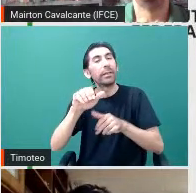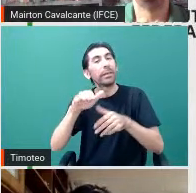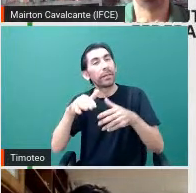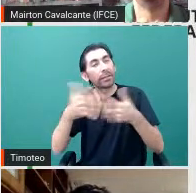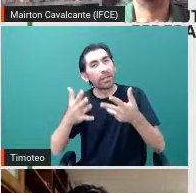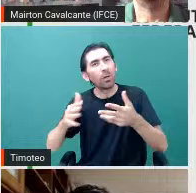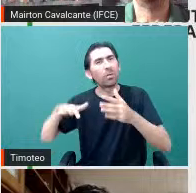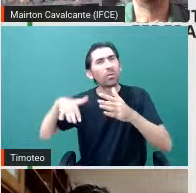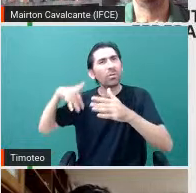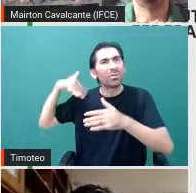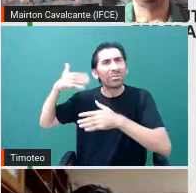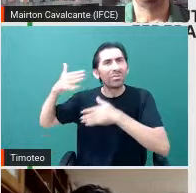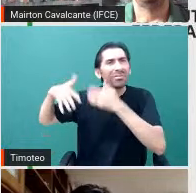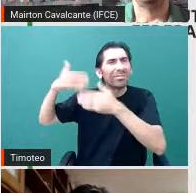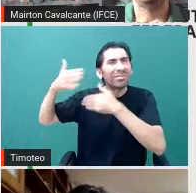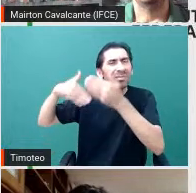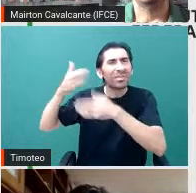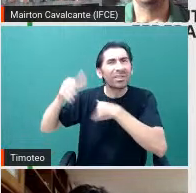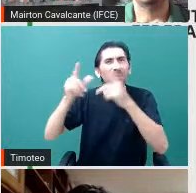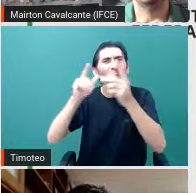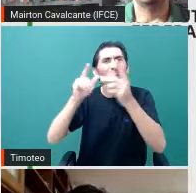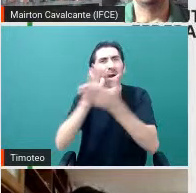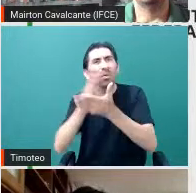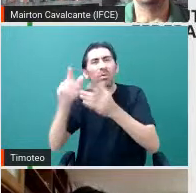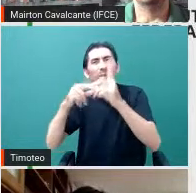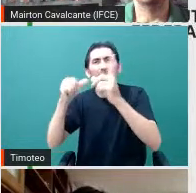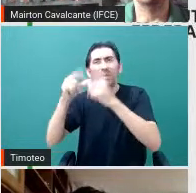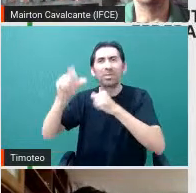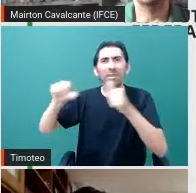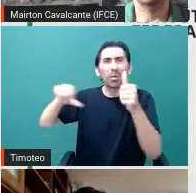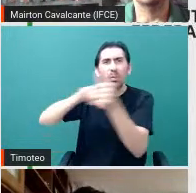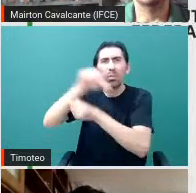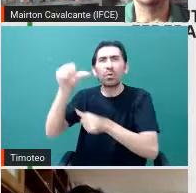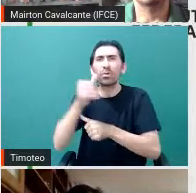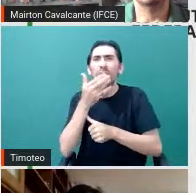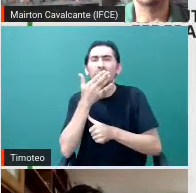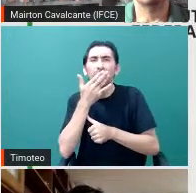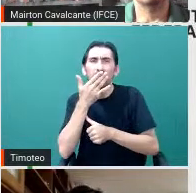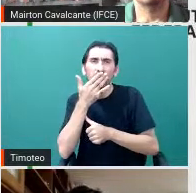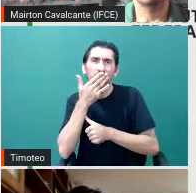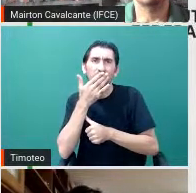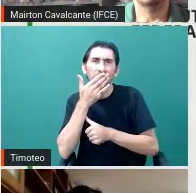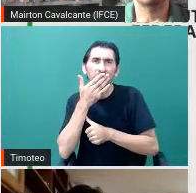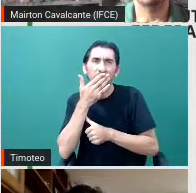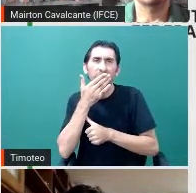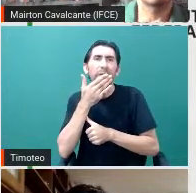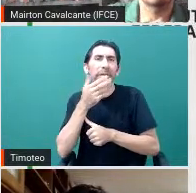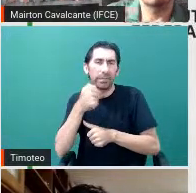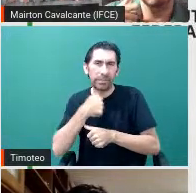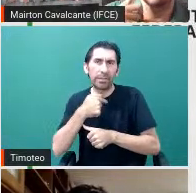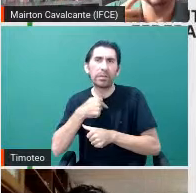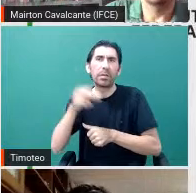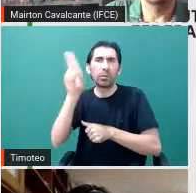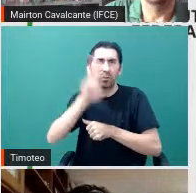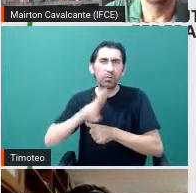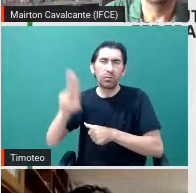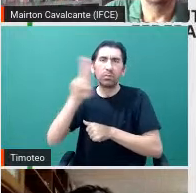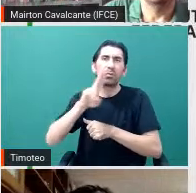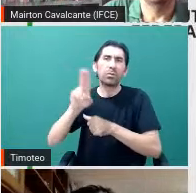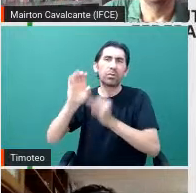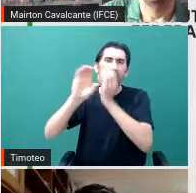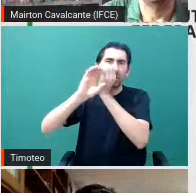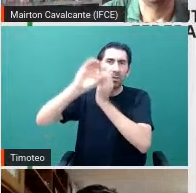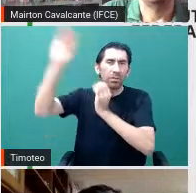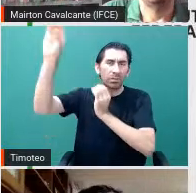tempo, que eu falei de medir a intensidade com o tempo, eu tenho usado, por exemplo, esse telescópio lá no